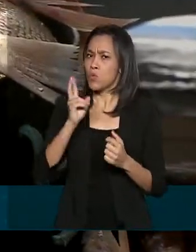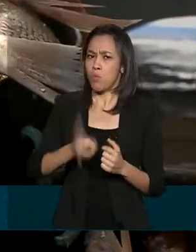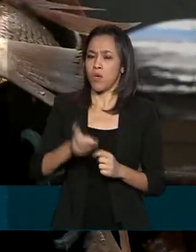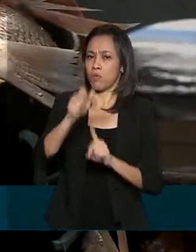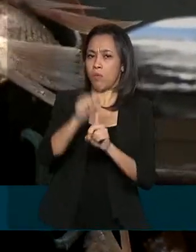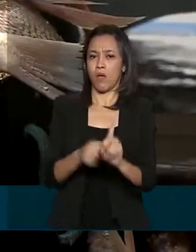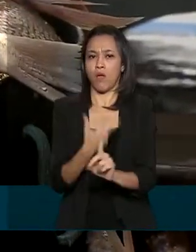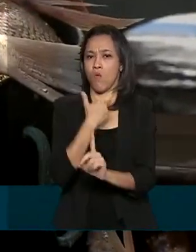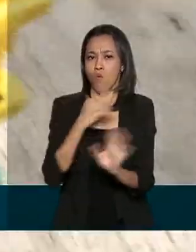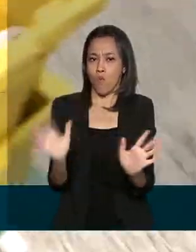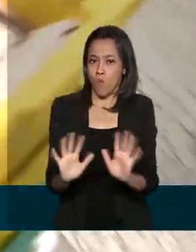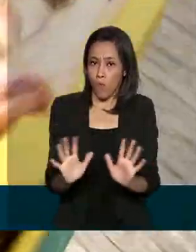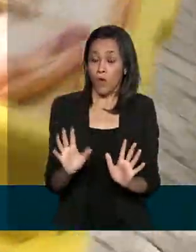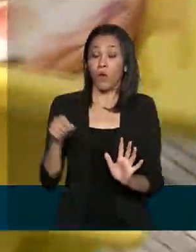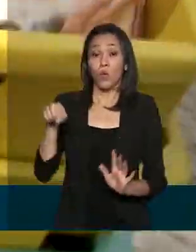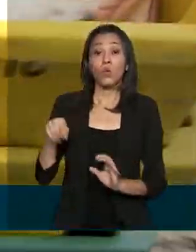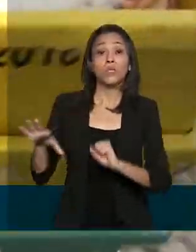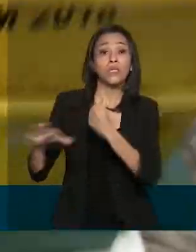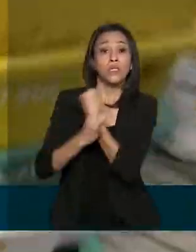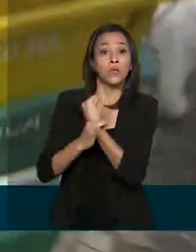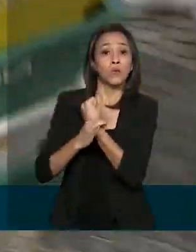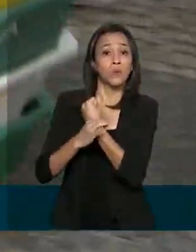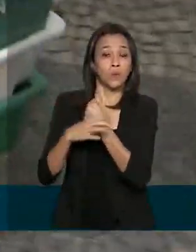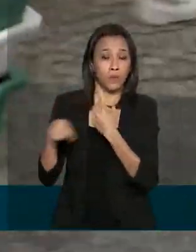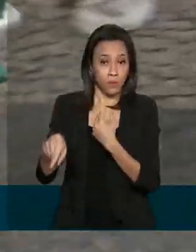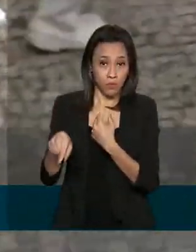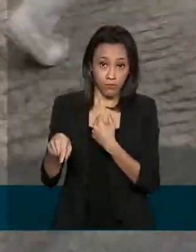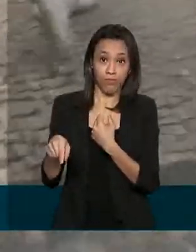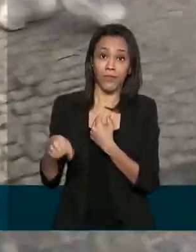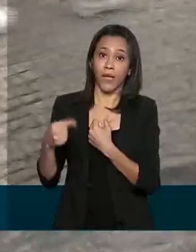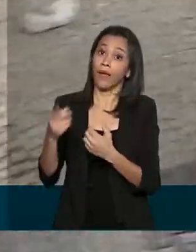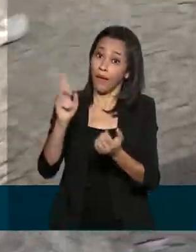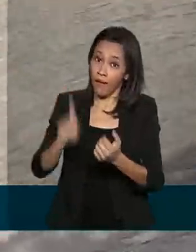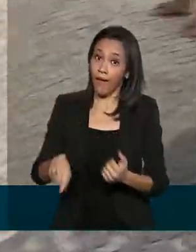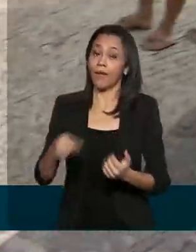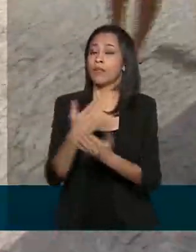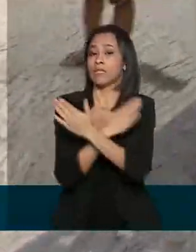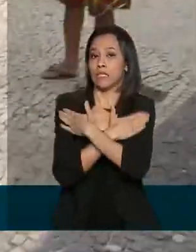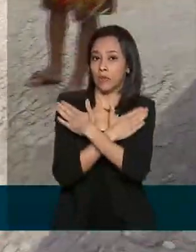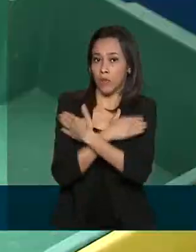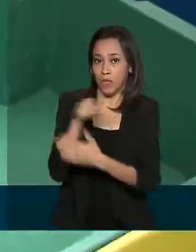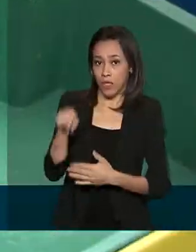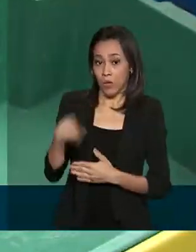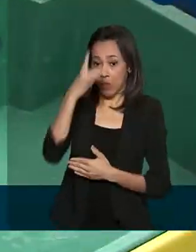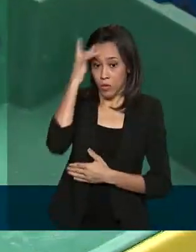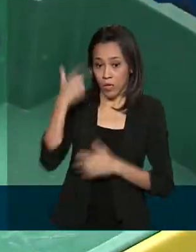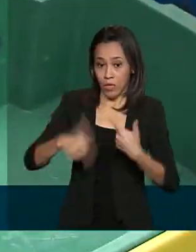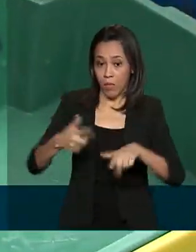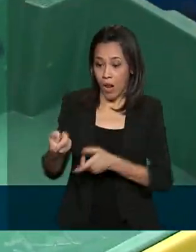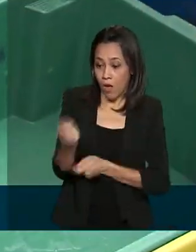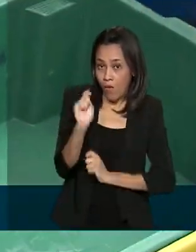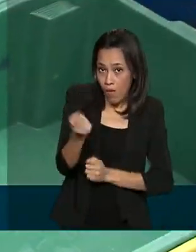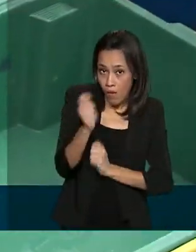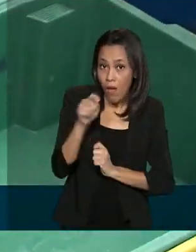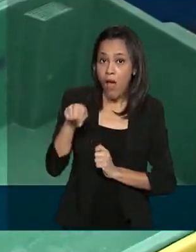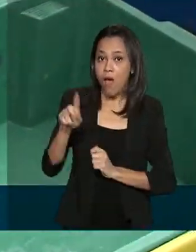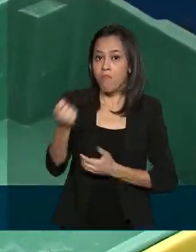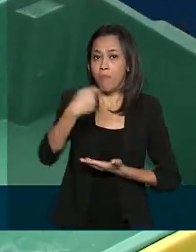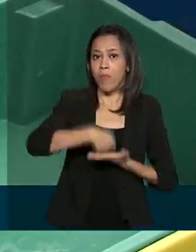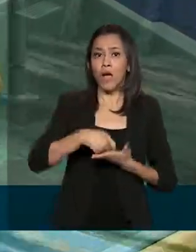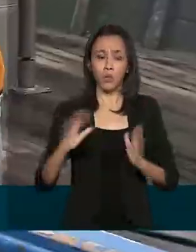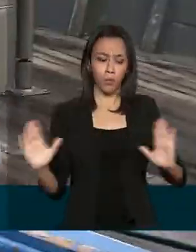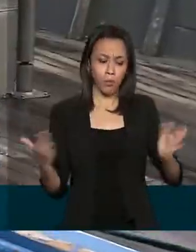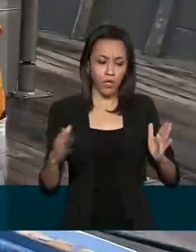O seguro defeso, que na prática é o seguro desemprego do pescador artesanal, é pago durante o período de